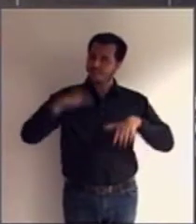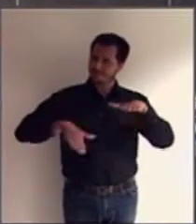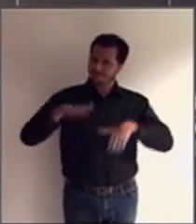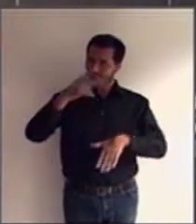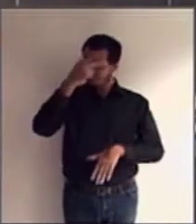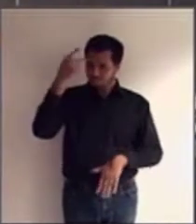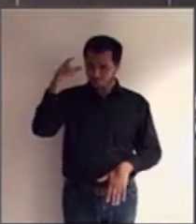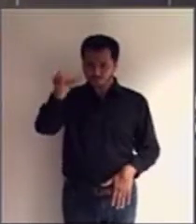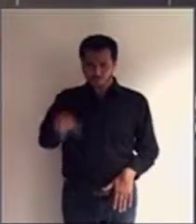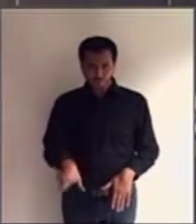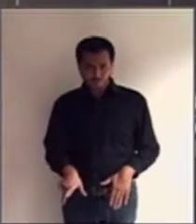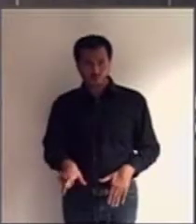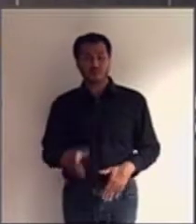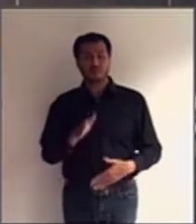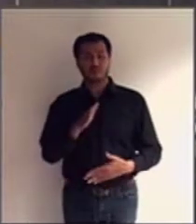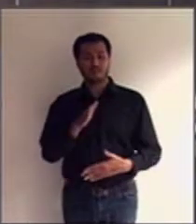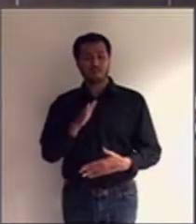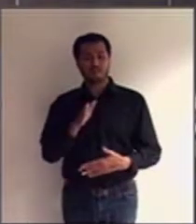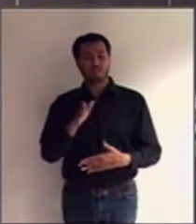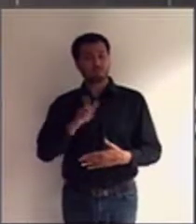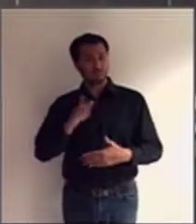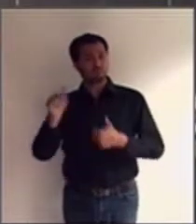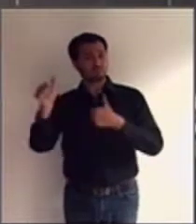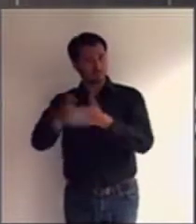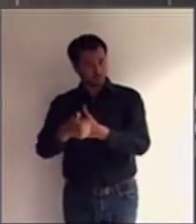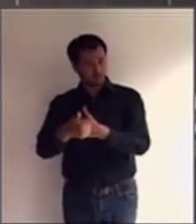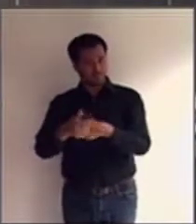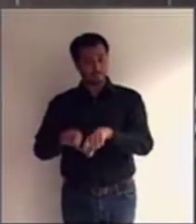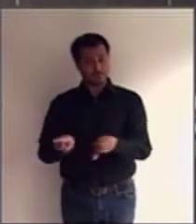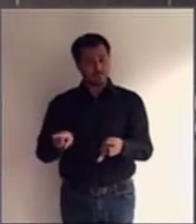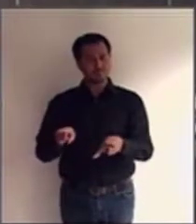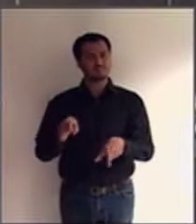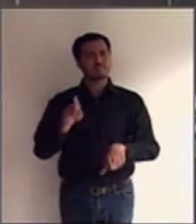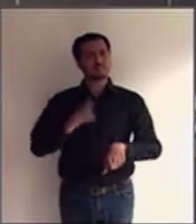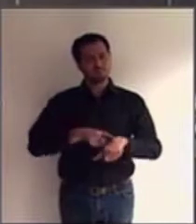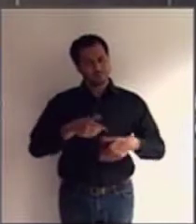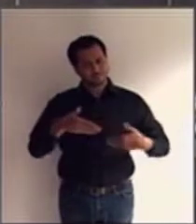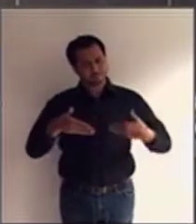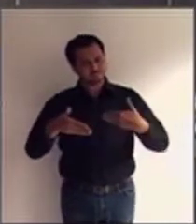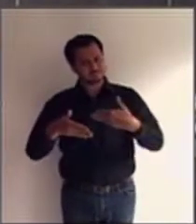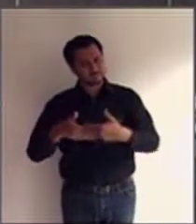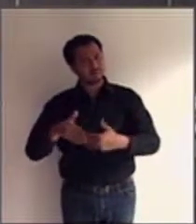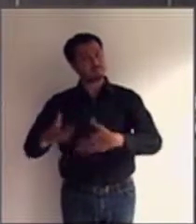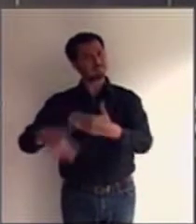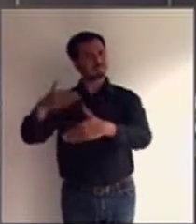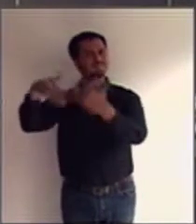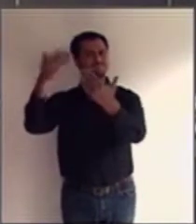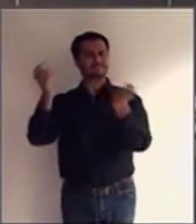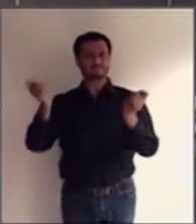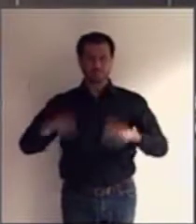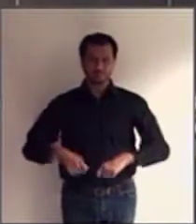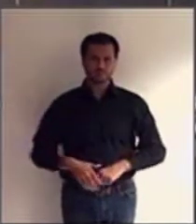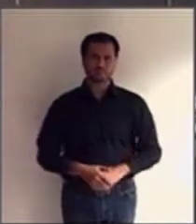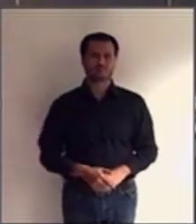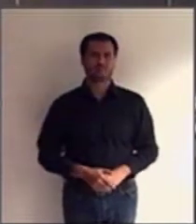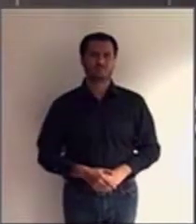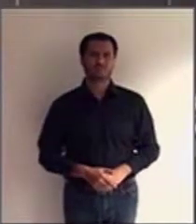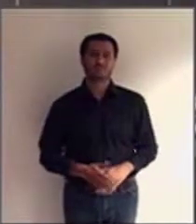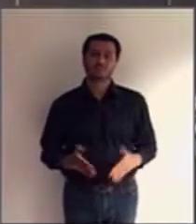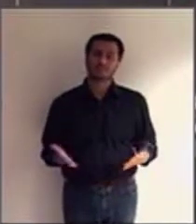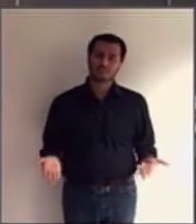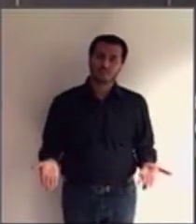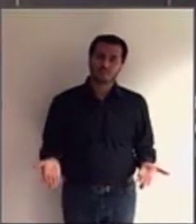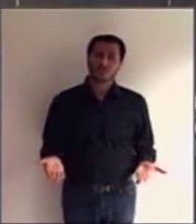Então, os limites da interdição, eles podem ser minorados ou até passar a inexistir. Então,